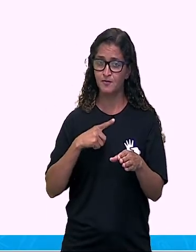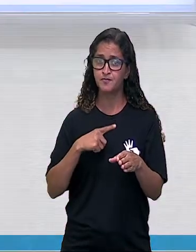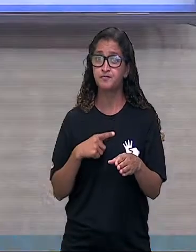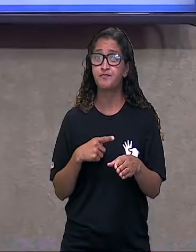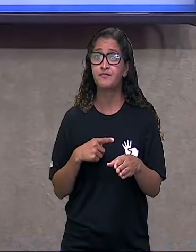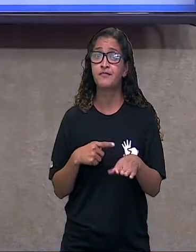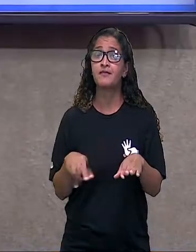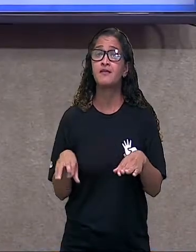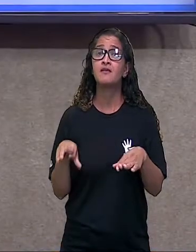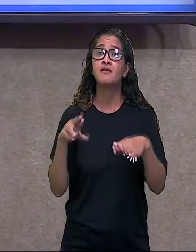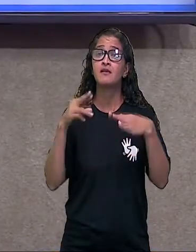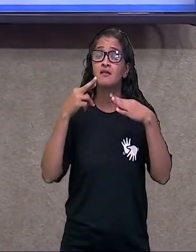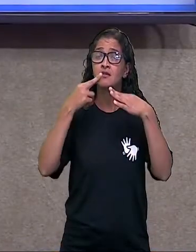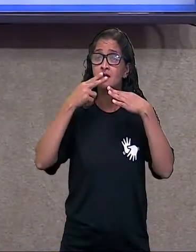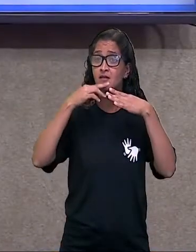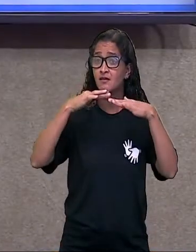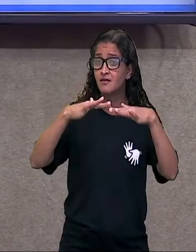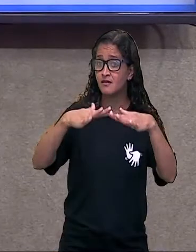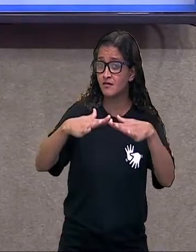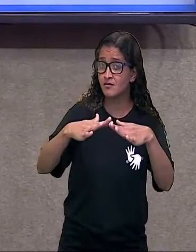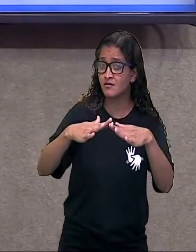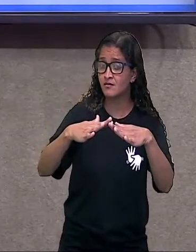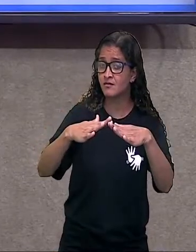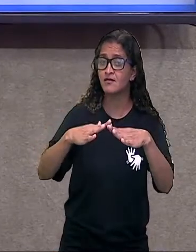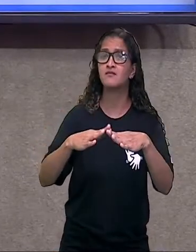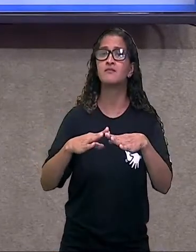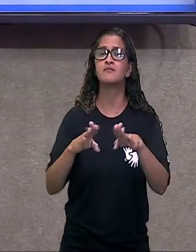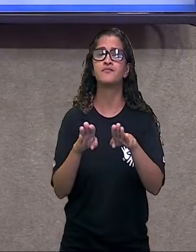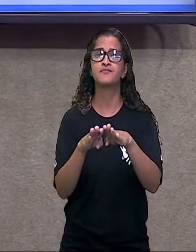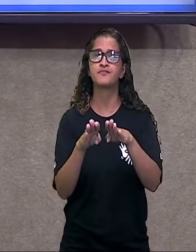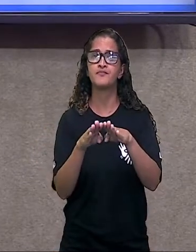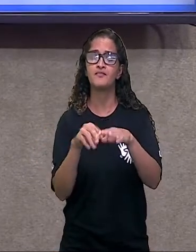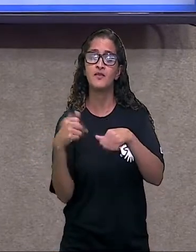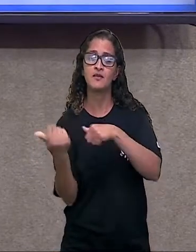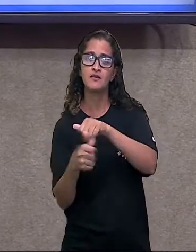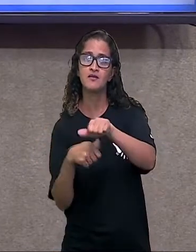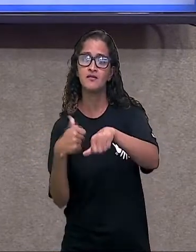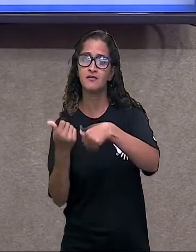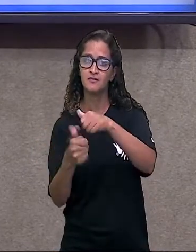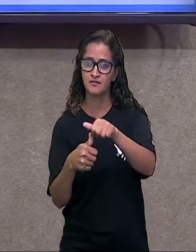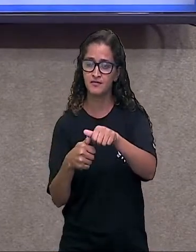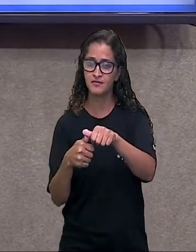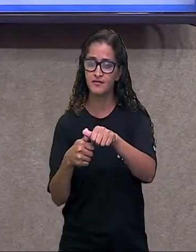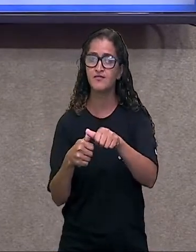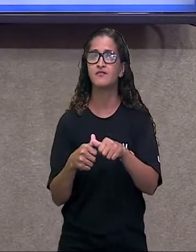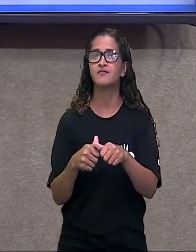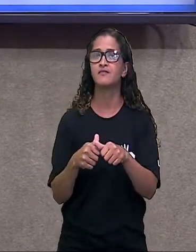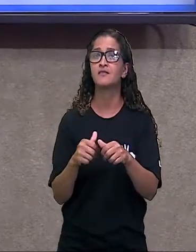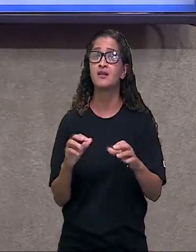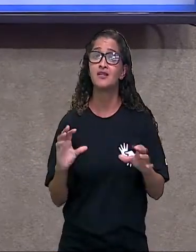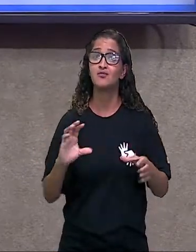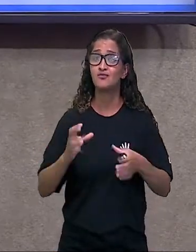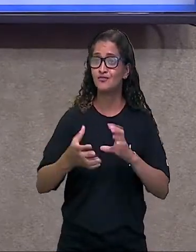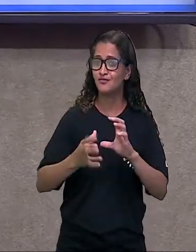natural quanto aquilo que foi modificado, aquilo que não é natural. Todos esses seres, eles